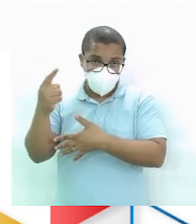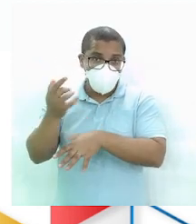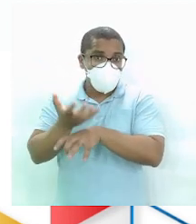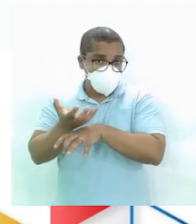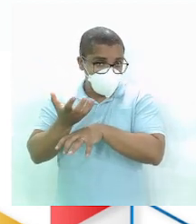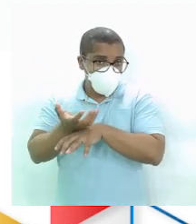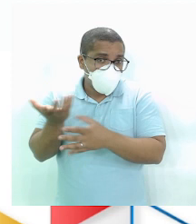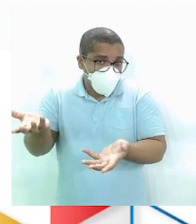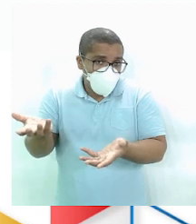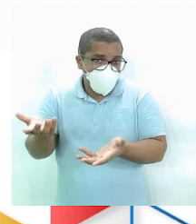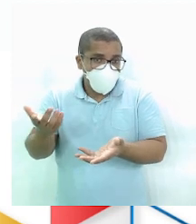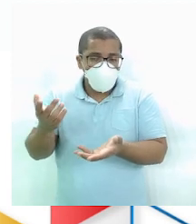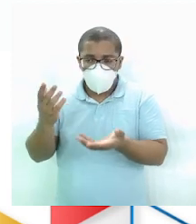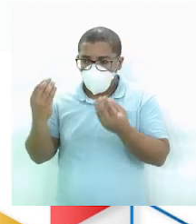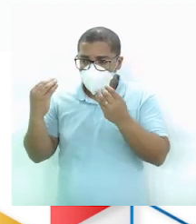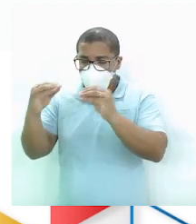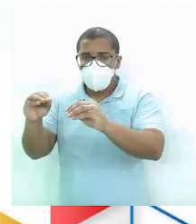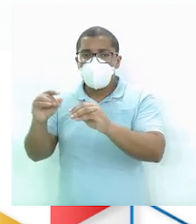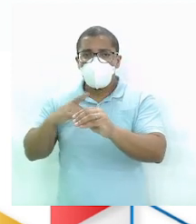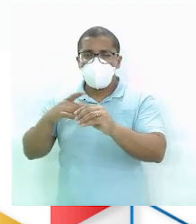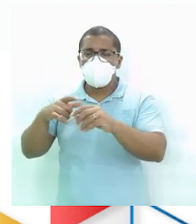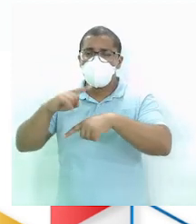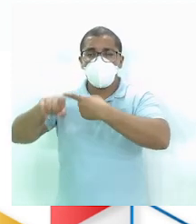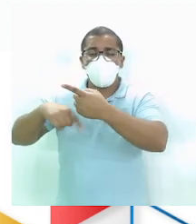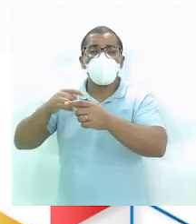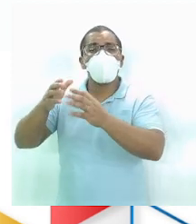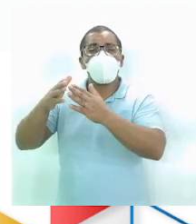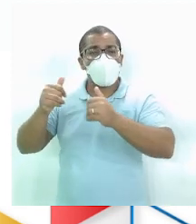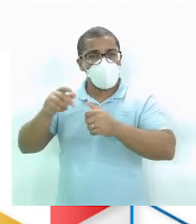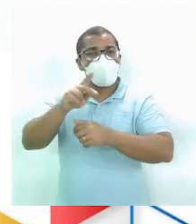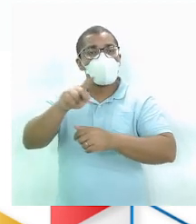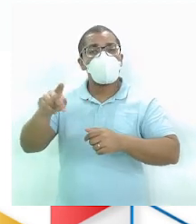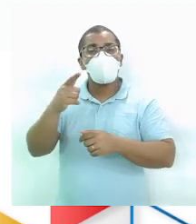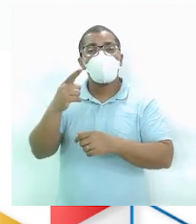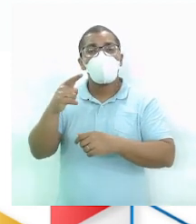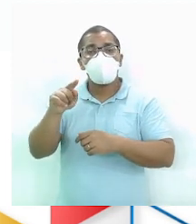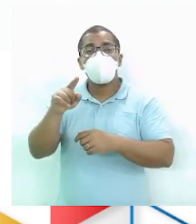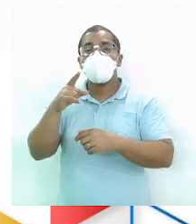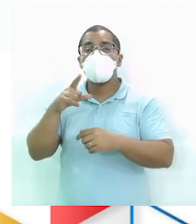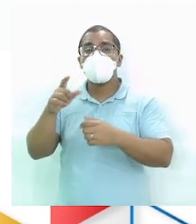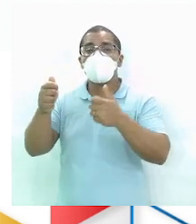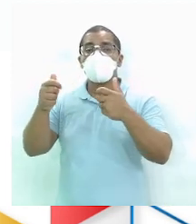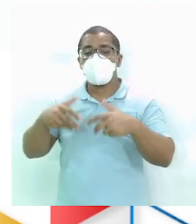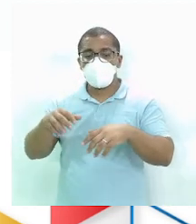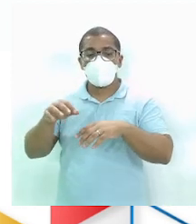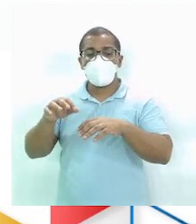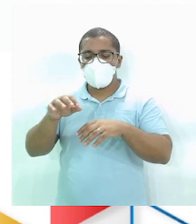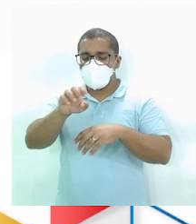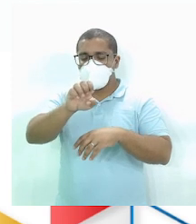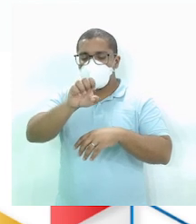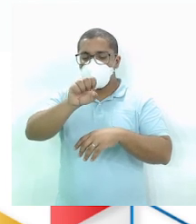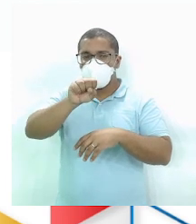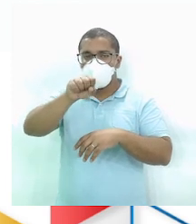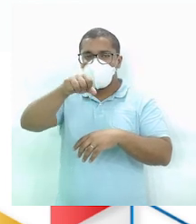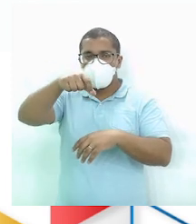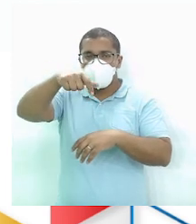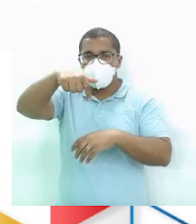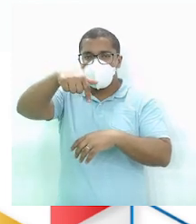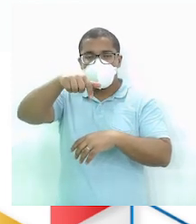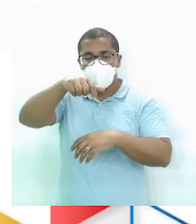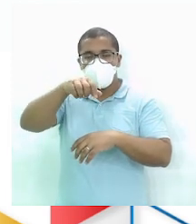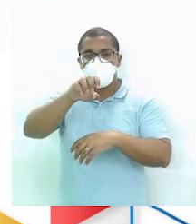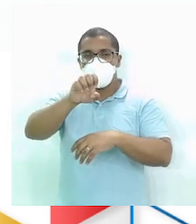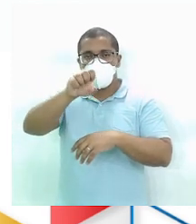Pede lá Auxílio ao teu professor De geografia Que ele vai te falar Lá de escala Ok? Que a gente vai estar Numa